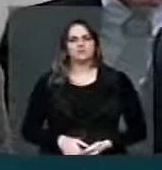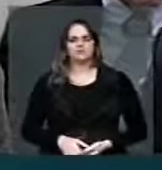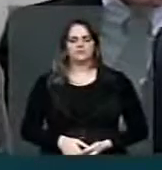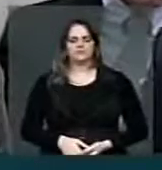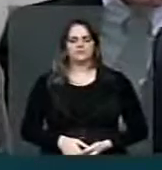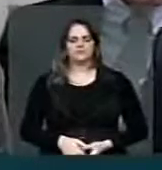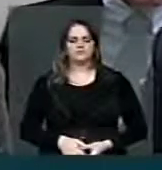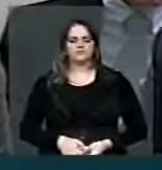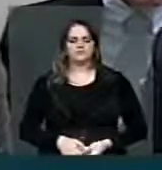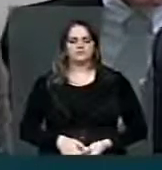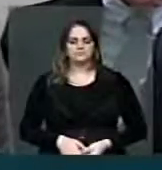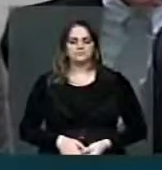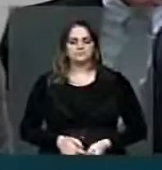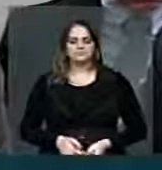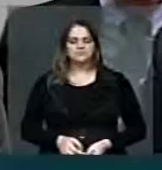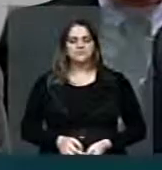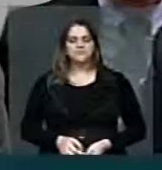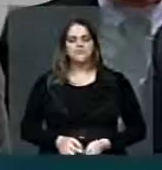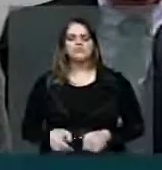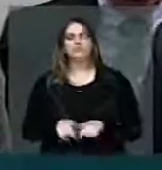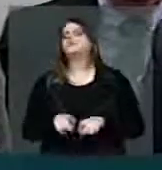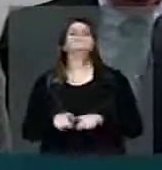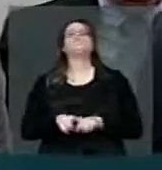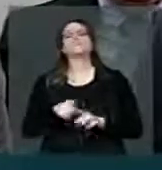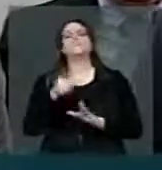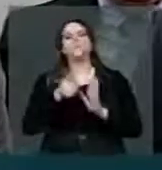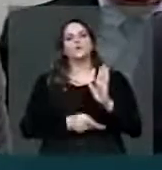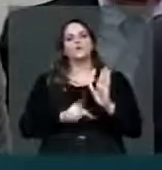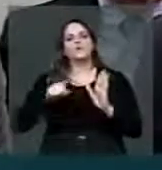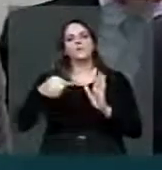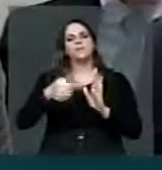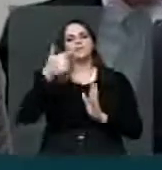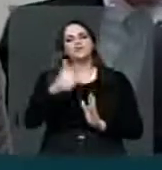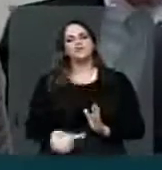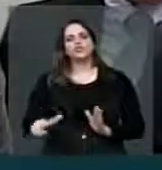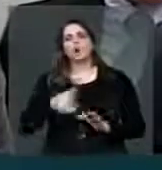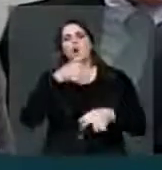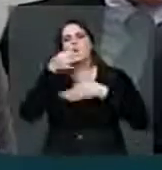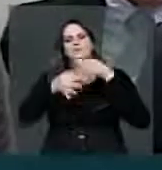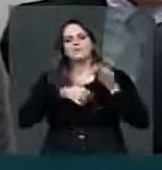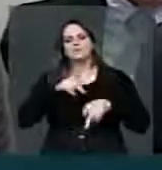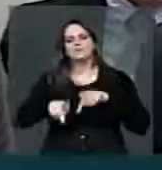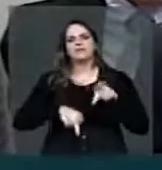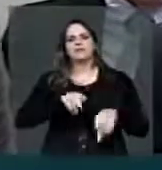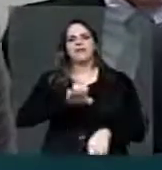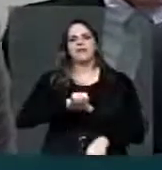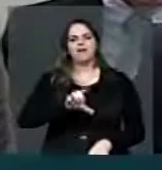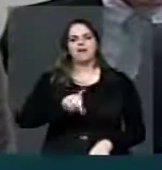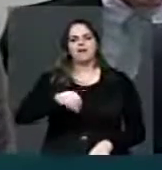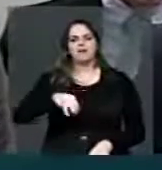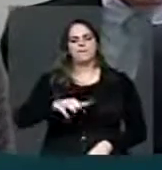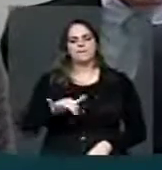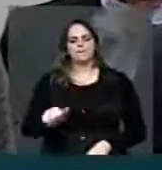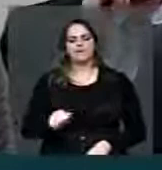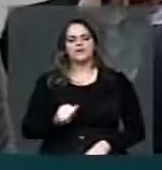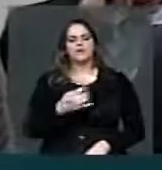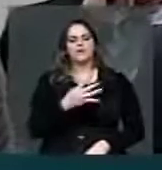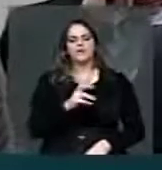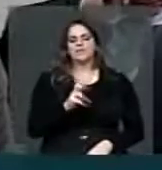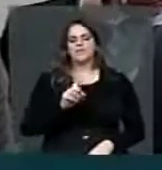E, além disso, o projeto foi recolocado em consulta pública na democracia, tendo recebido 45 mil visitas à página,